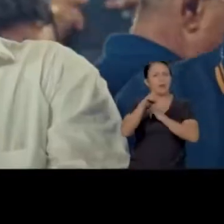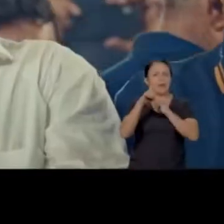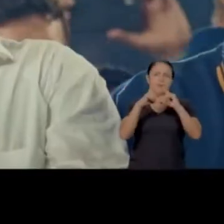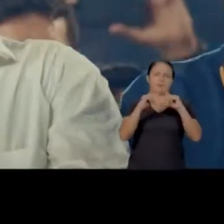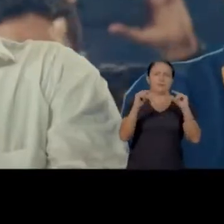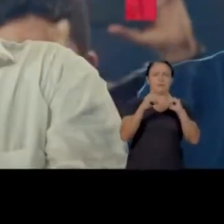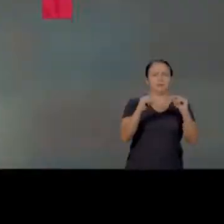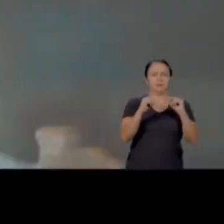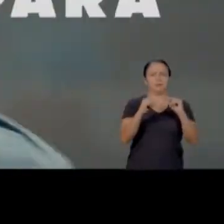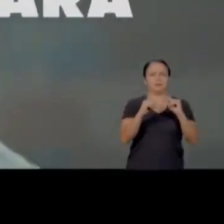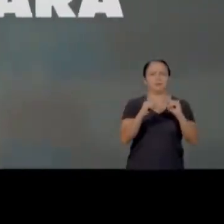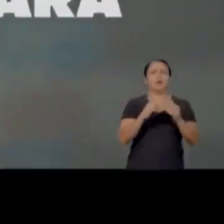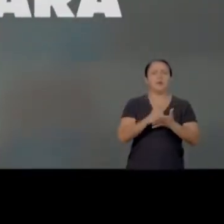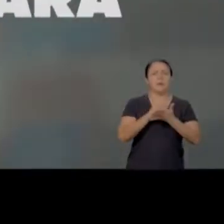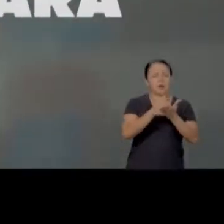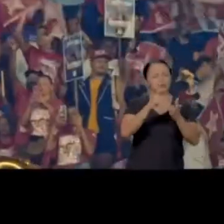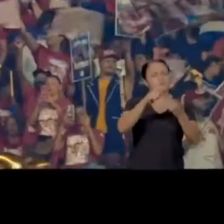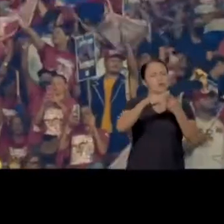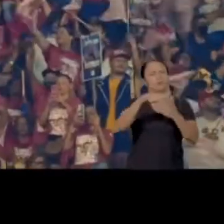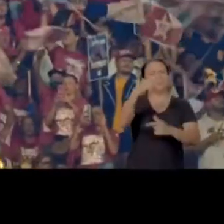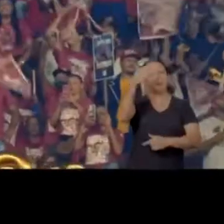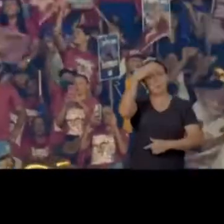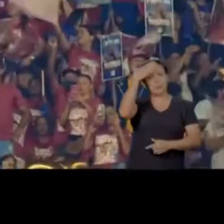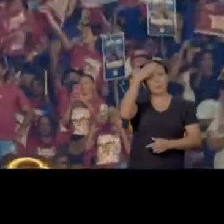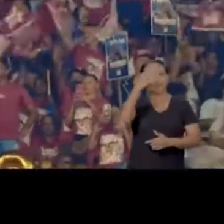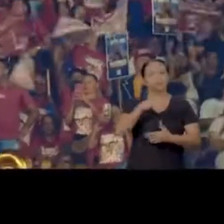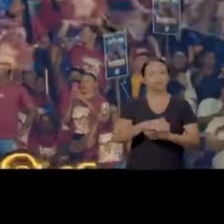em Brasília, para defender o Pará.